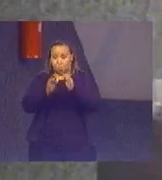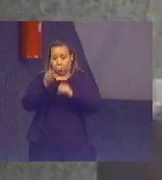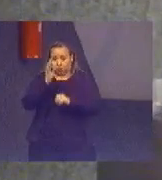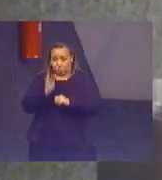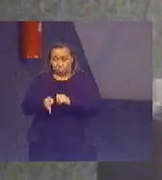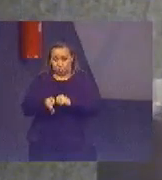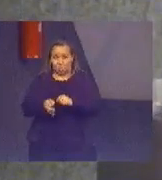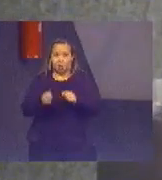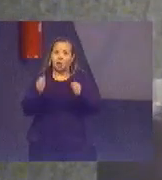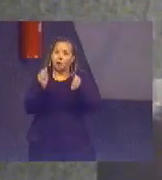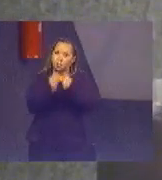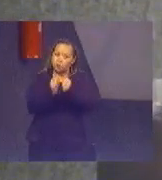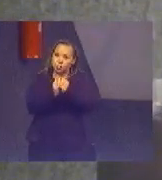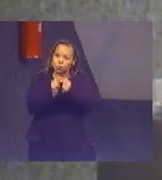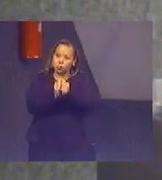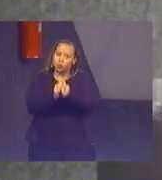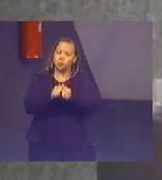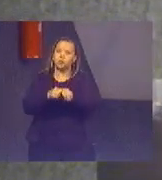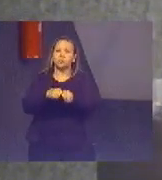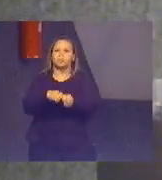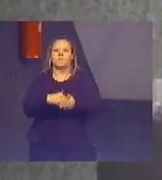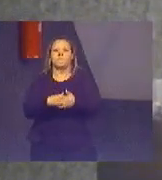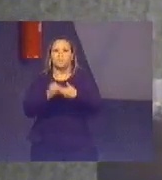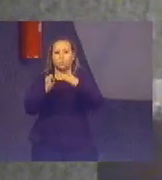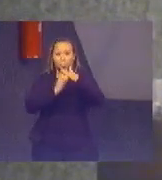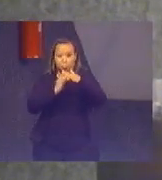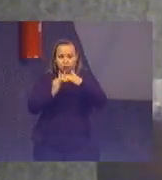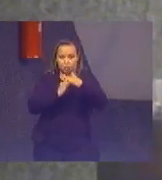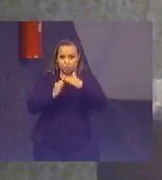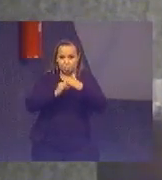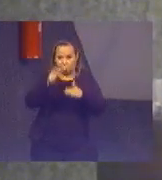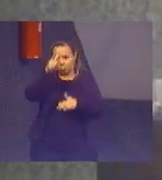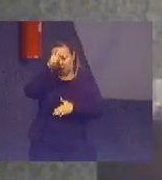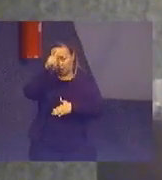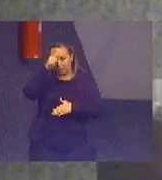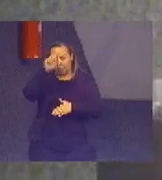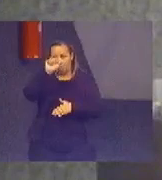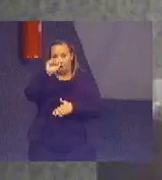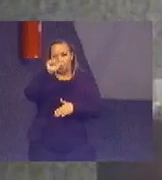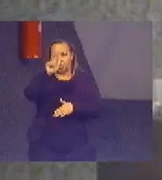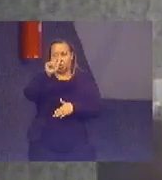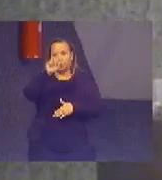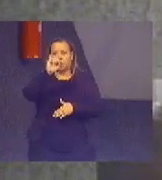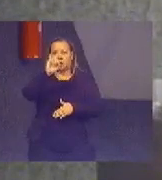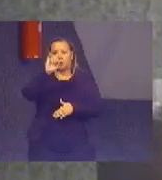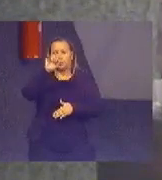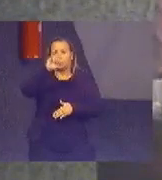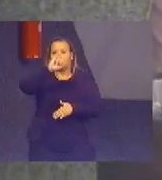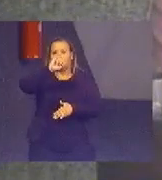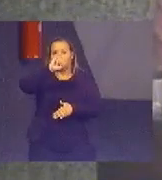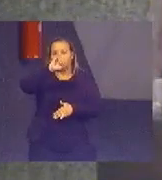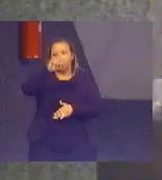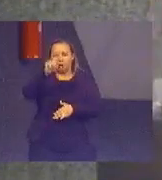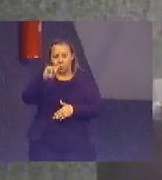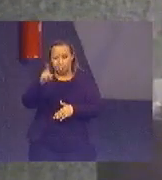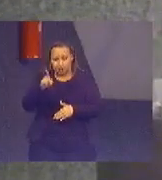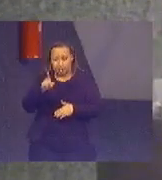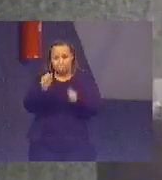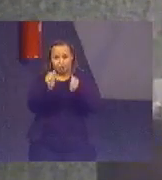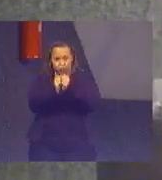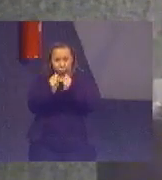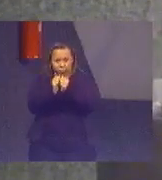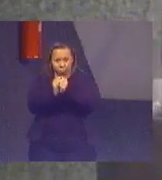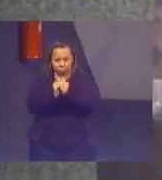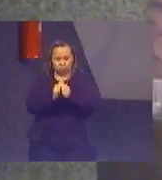de Cooperação da Alemanha, a GIZ, o Comitê de Capacitação da OLACEF, que é a